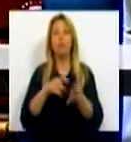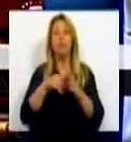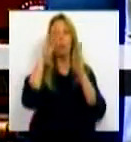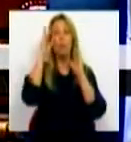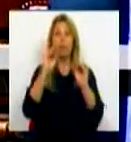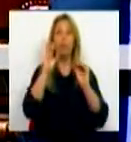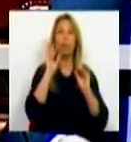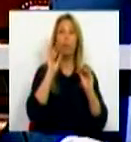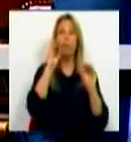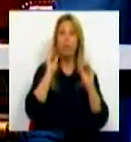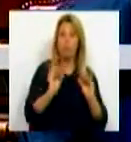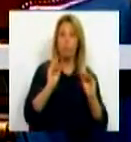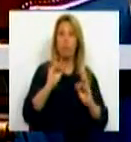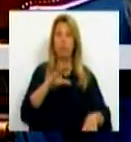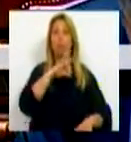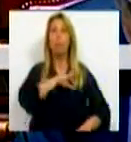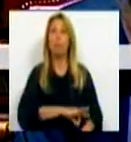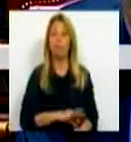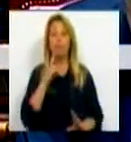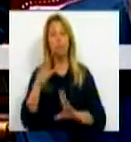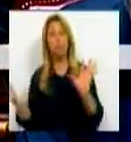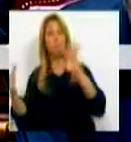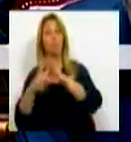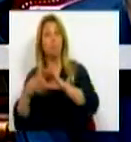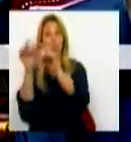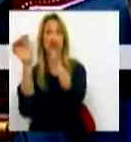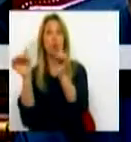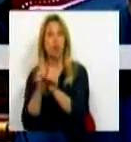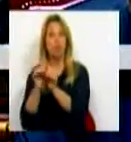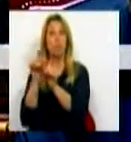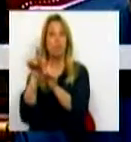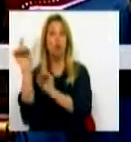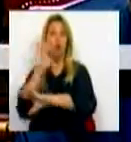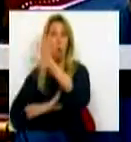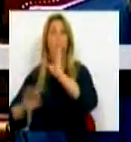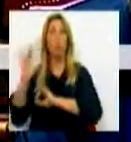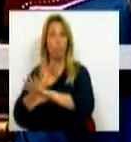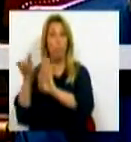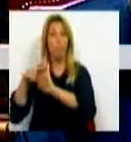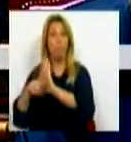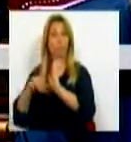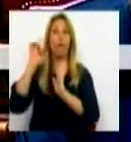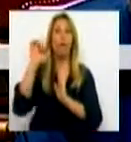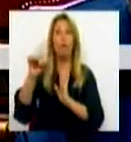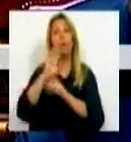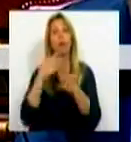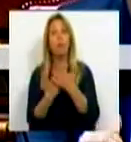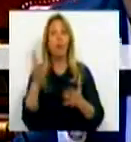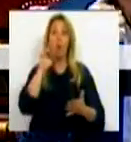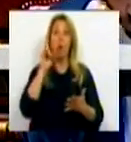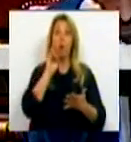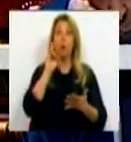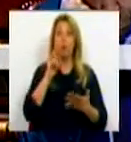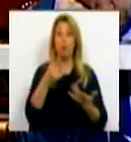enquadrado nos princípios do sistema europeu e, por outro lado, a implementar um sistema de garantia de qualidade, tão importante para que os